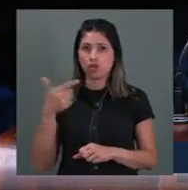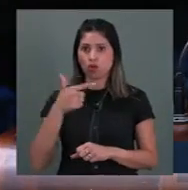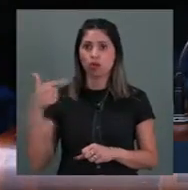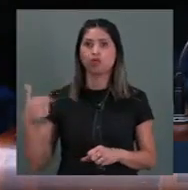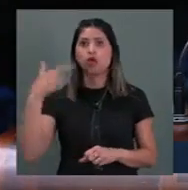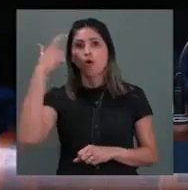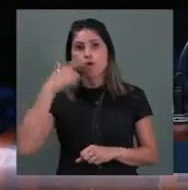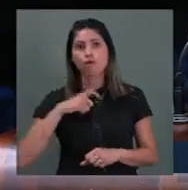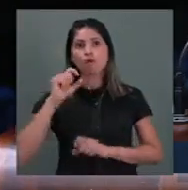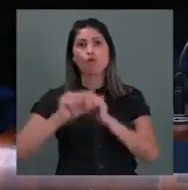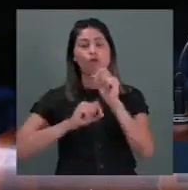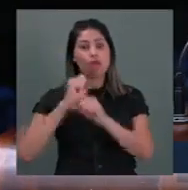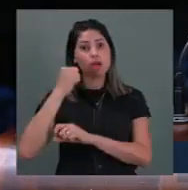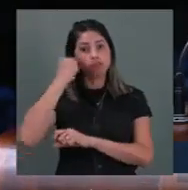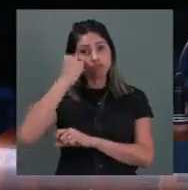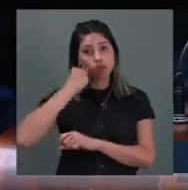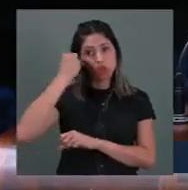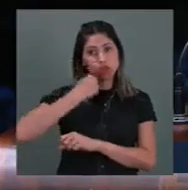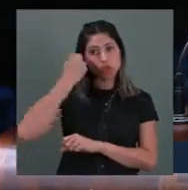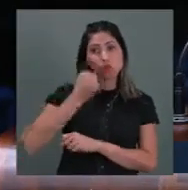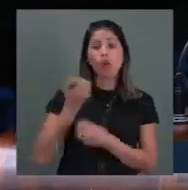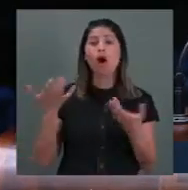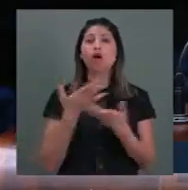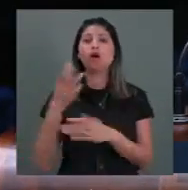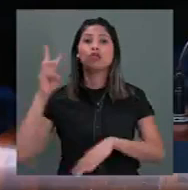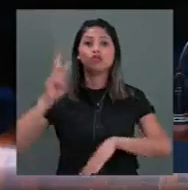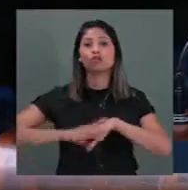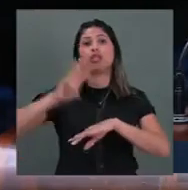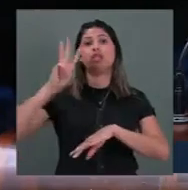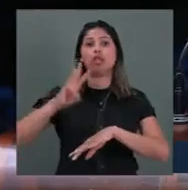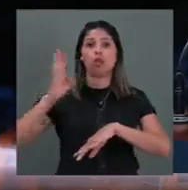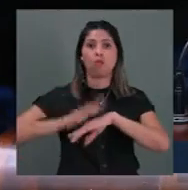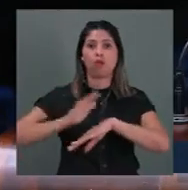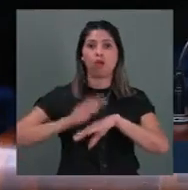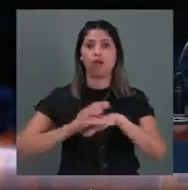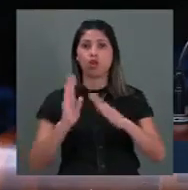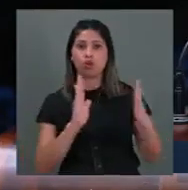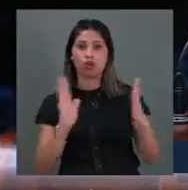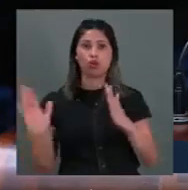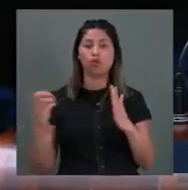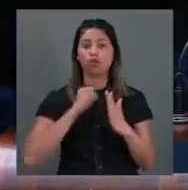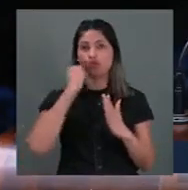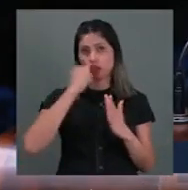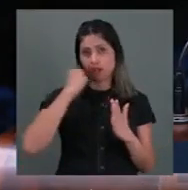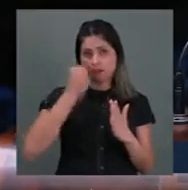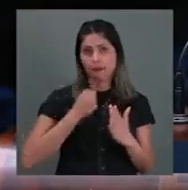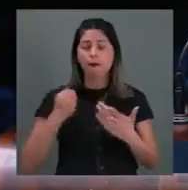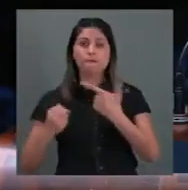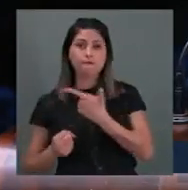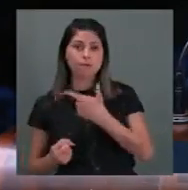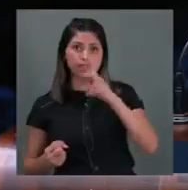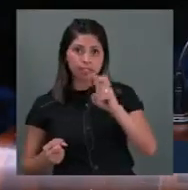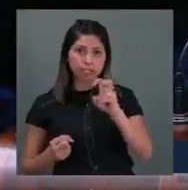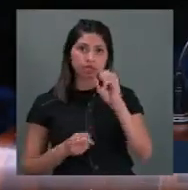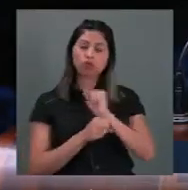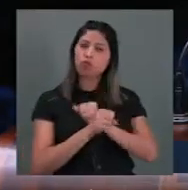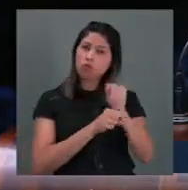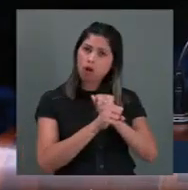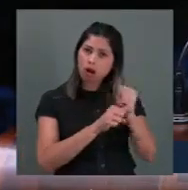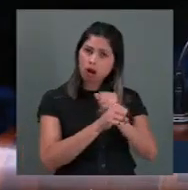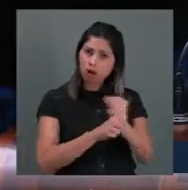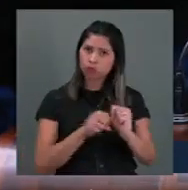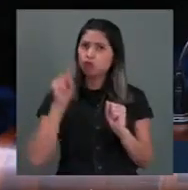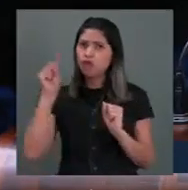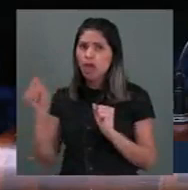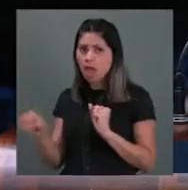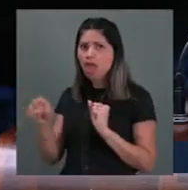já que estou no terceiro mandato. Em 1974, aos 25 anos, Ivo Leque sofreu um